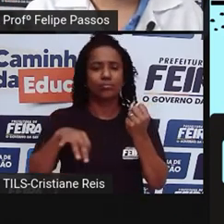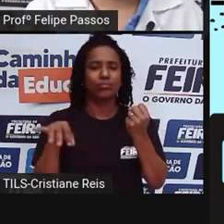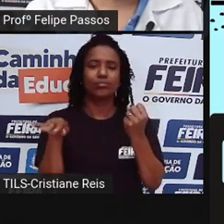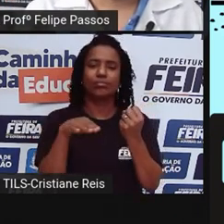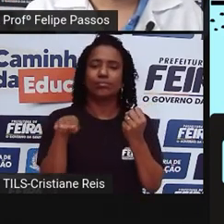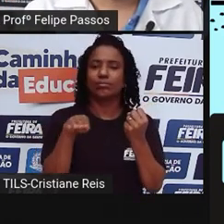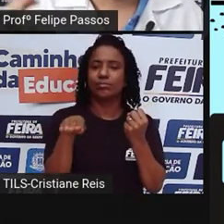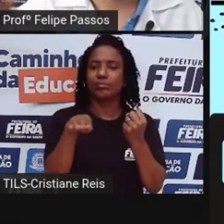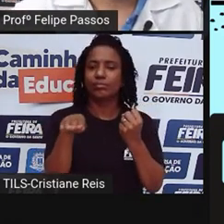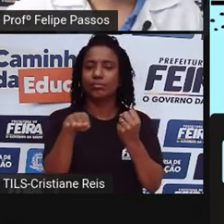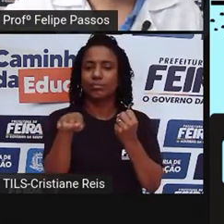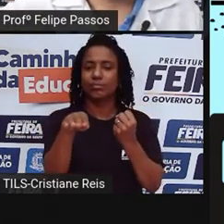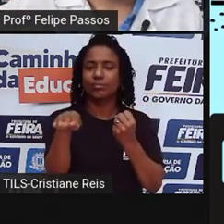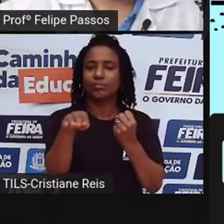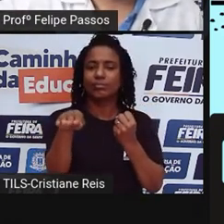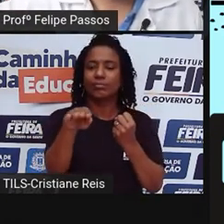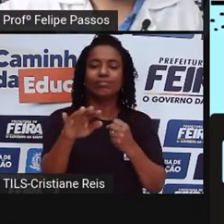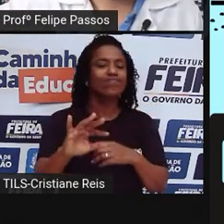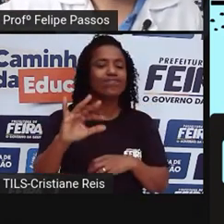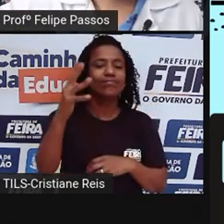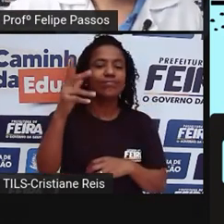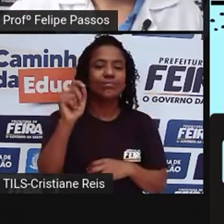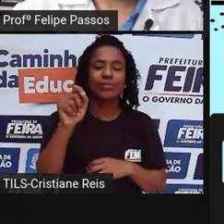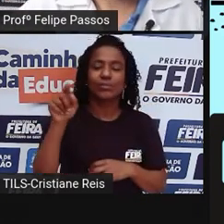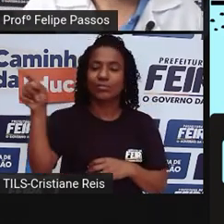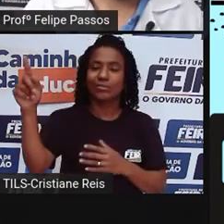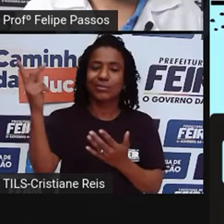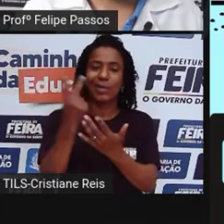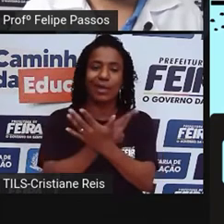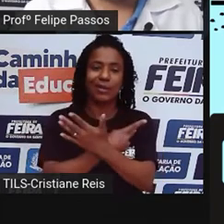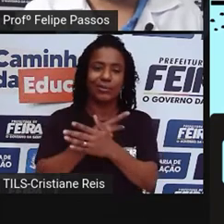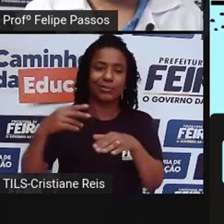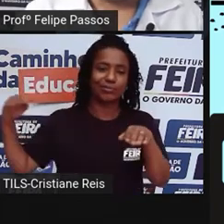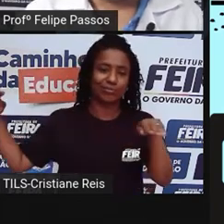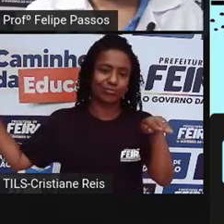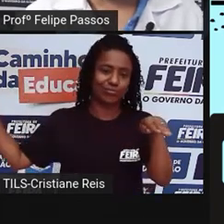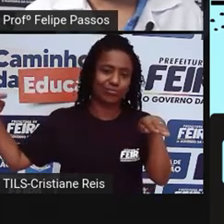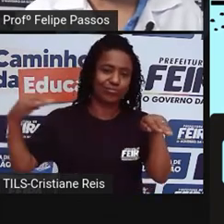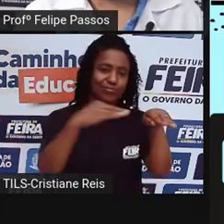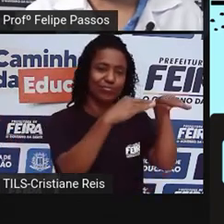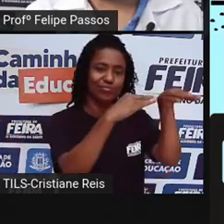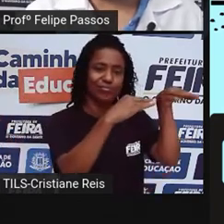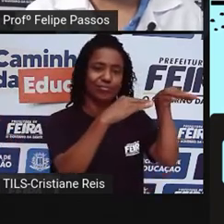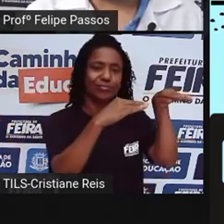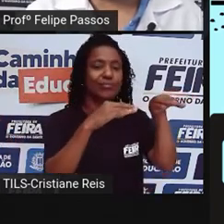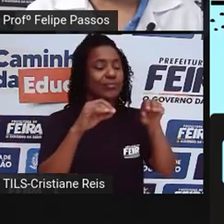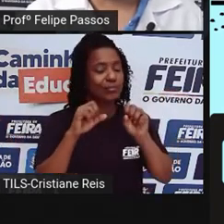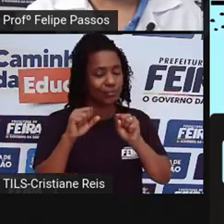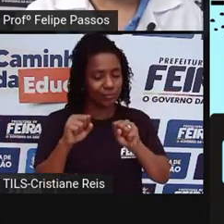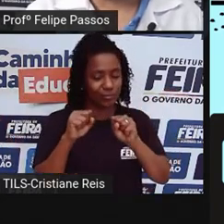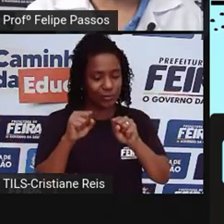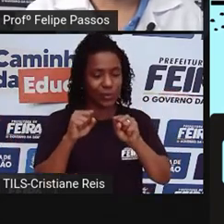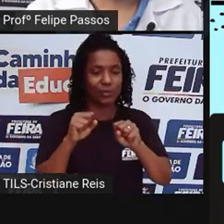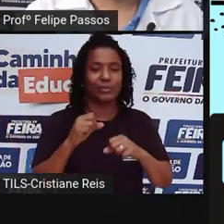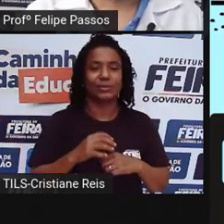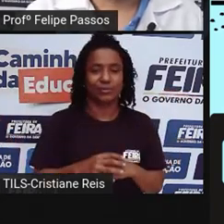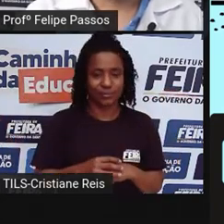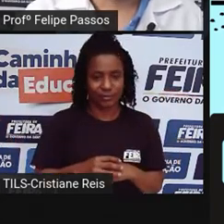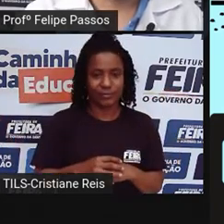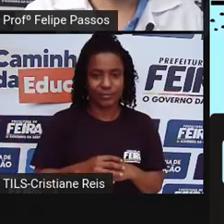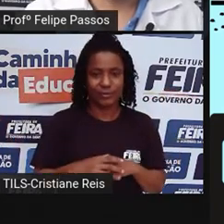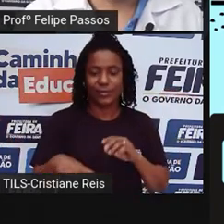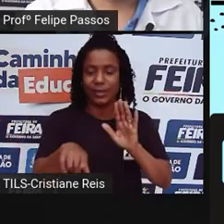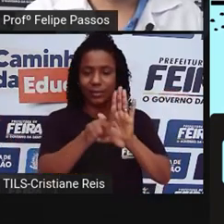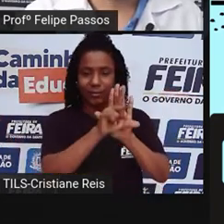dentro dos conformes e aí o erro do outro pode acabar me atingindo. Então, quando as regras, as leis de trânsito